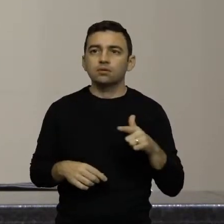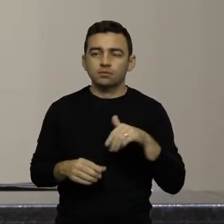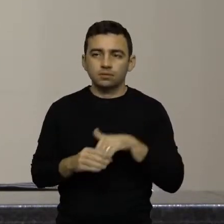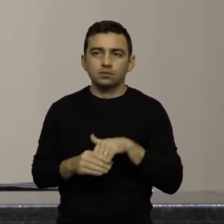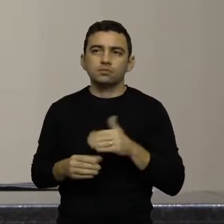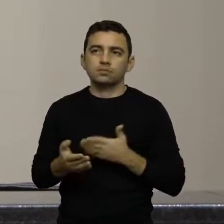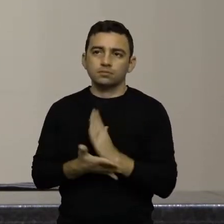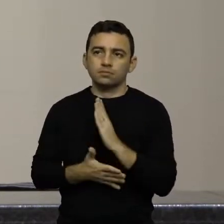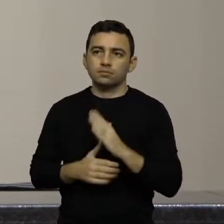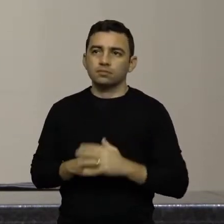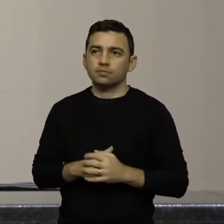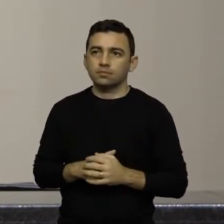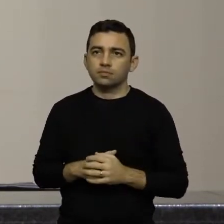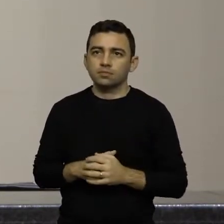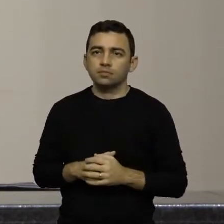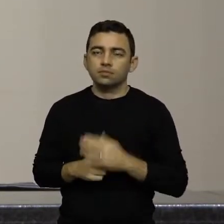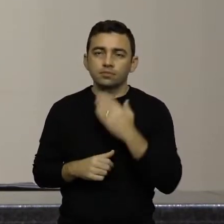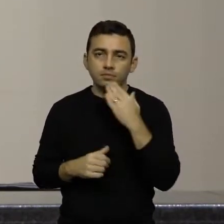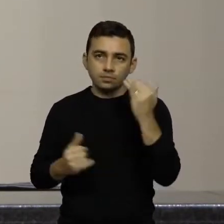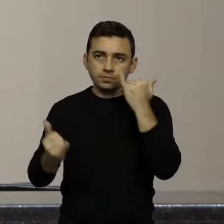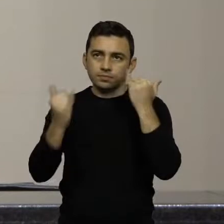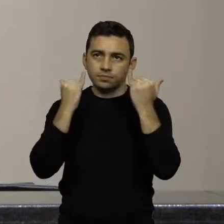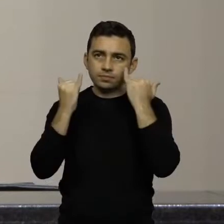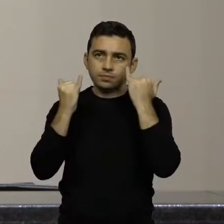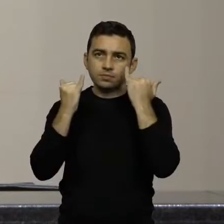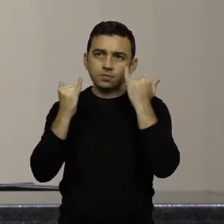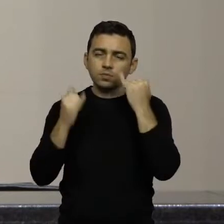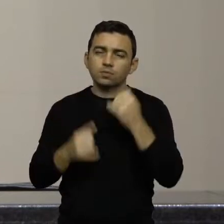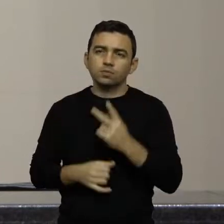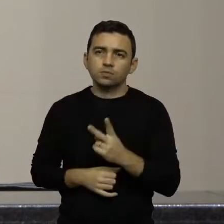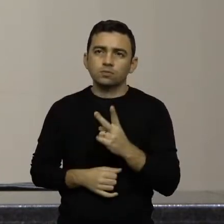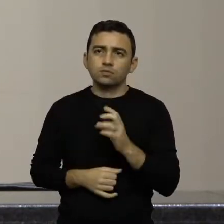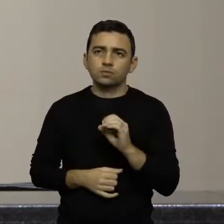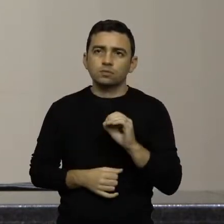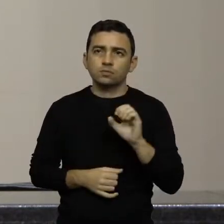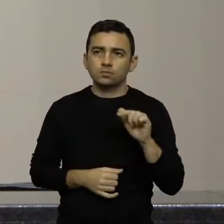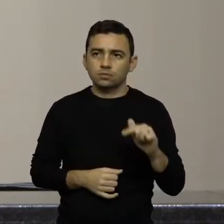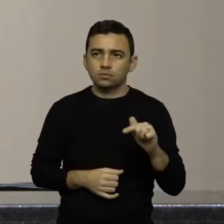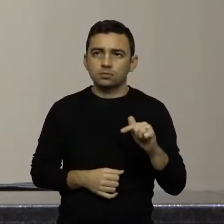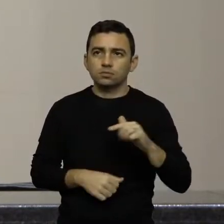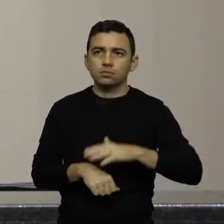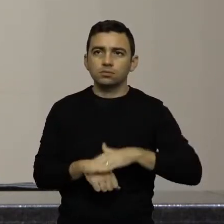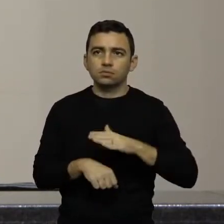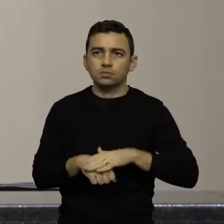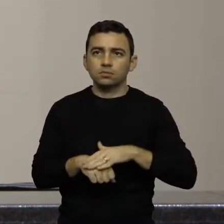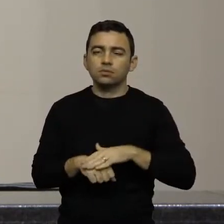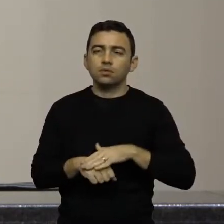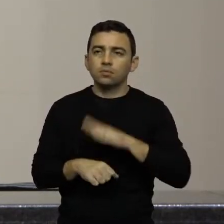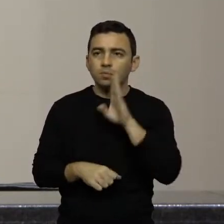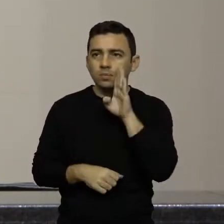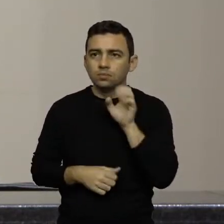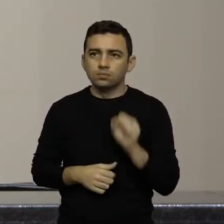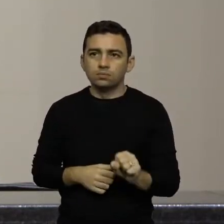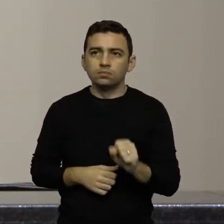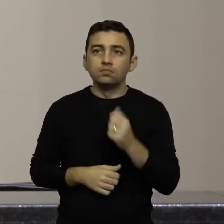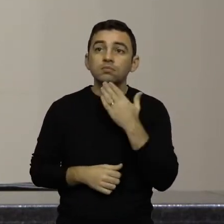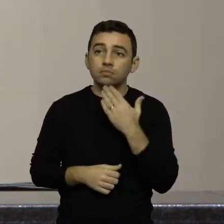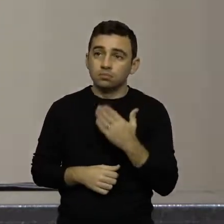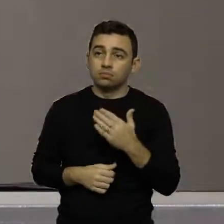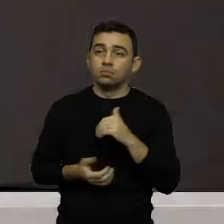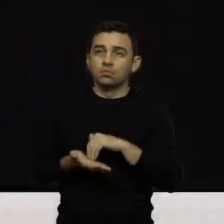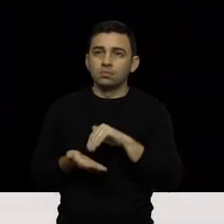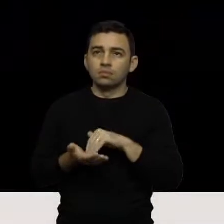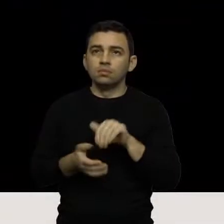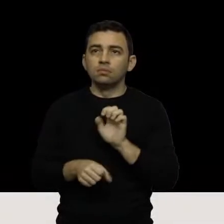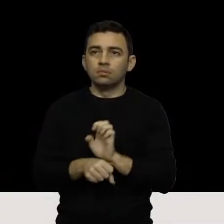aprovado. Pedido de informação. 207. Autor, deputado Bruno Souza, solicita ao secretário de